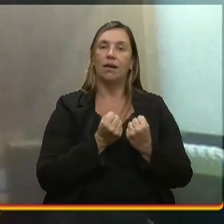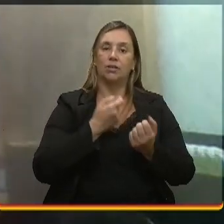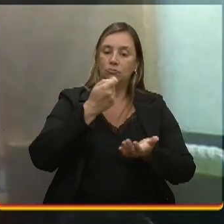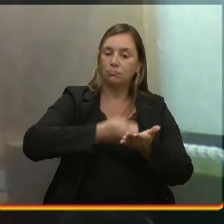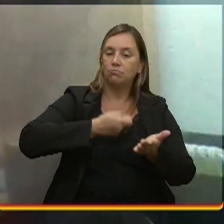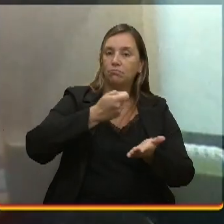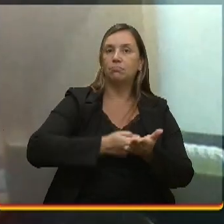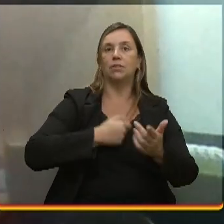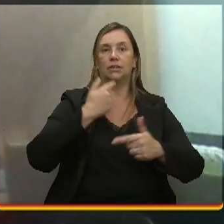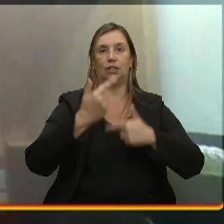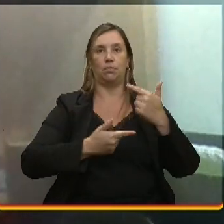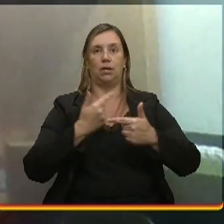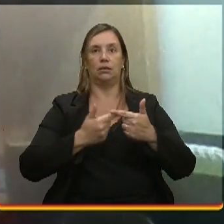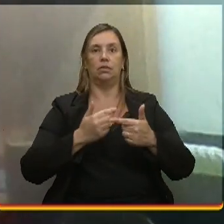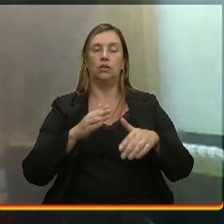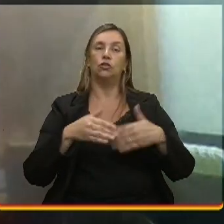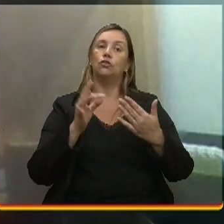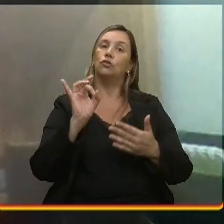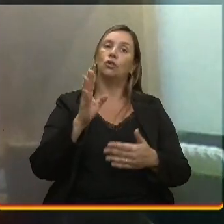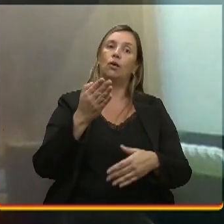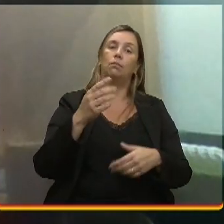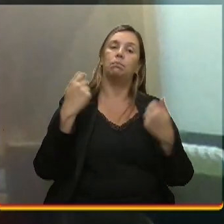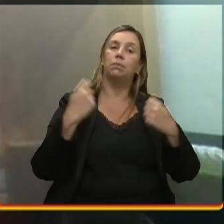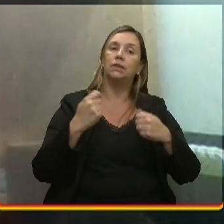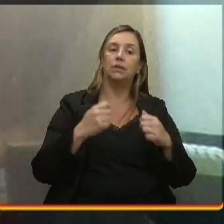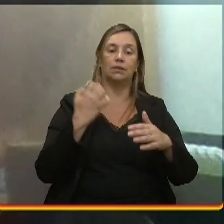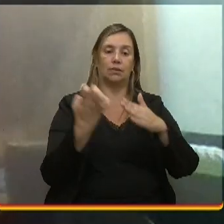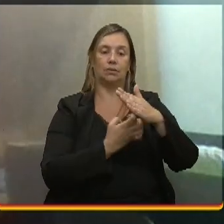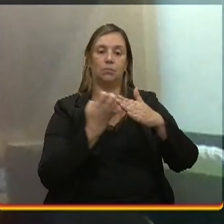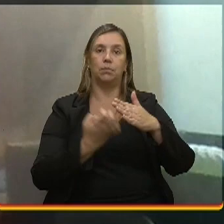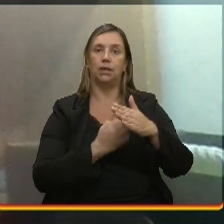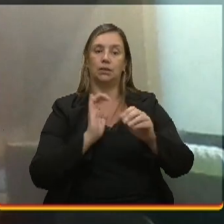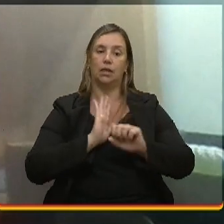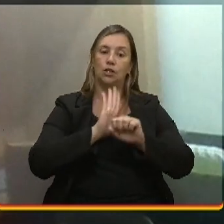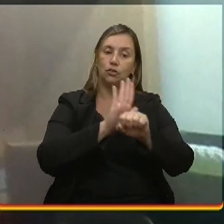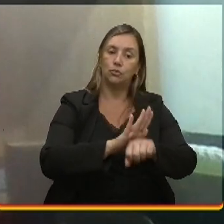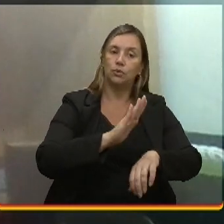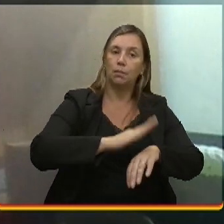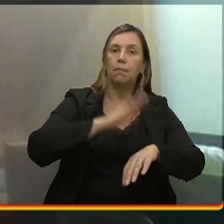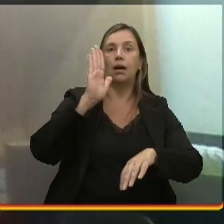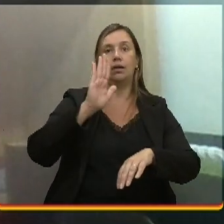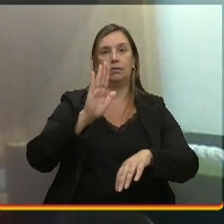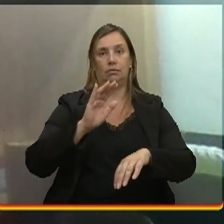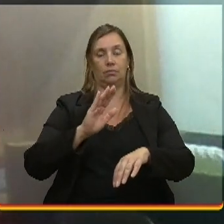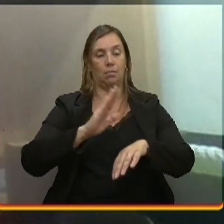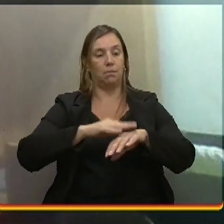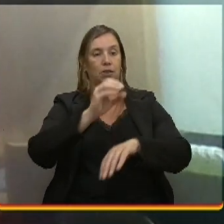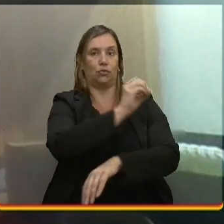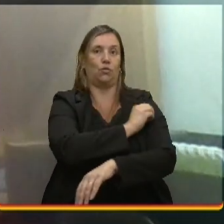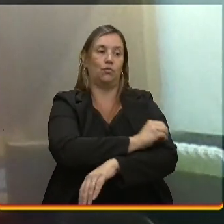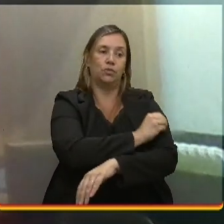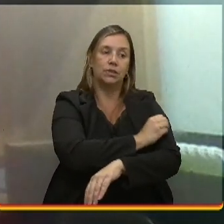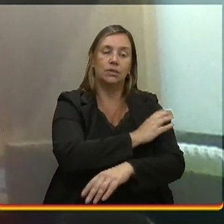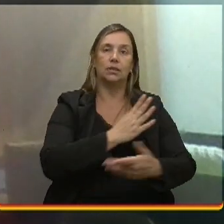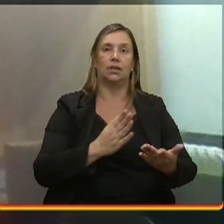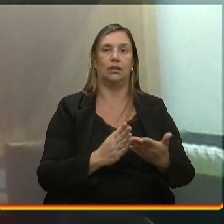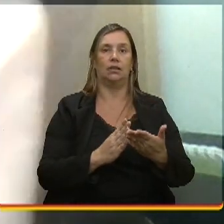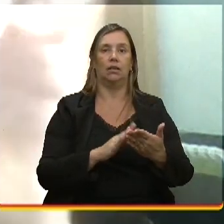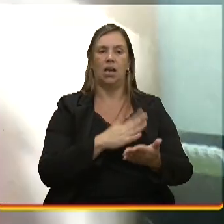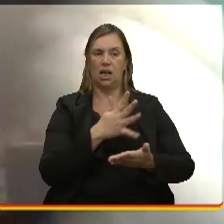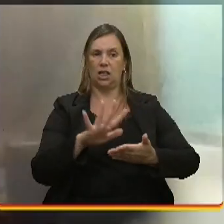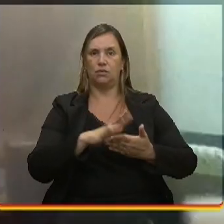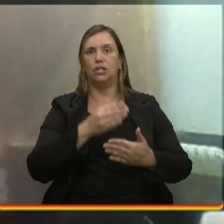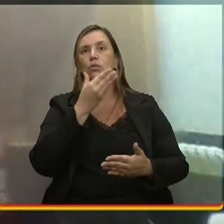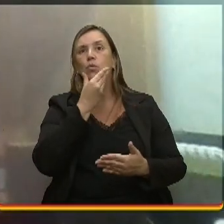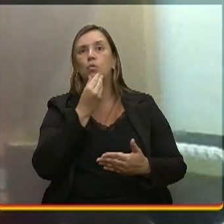precisa que as empresas colaborem mais, para que a gente possa levar mais oficinas, porque nem sempre o homem da casa quer fazer,